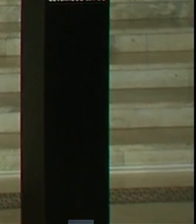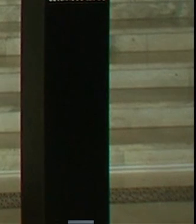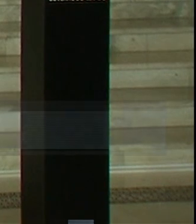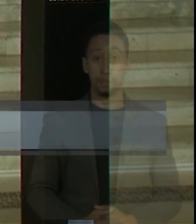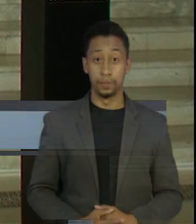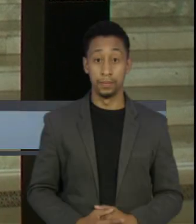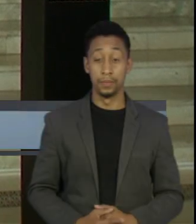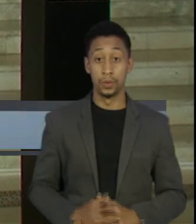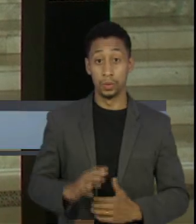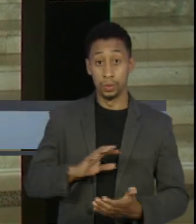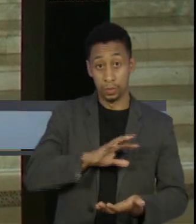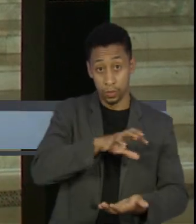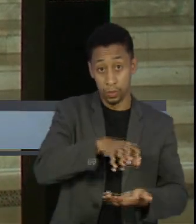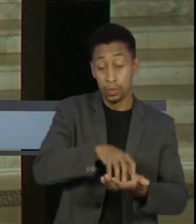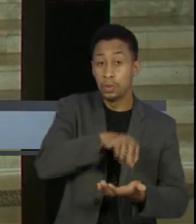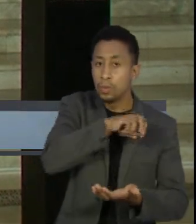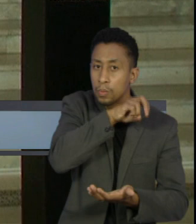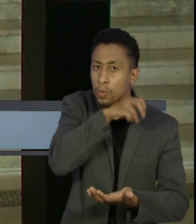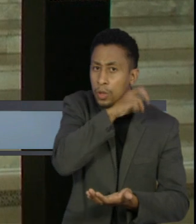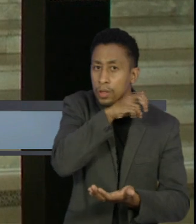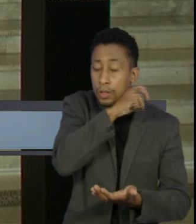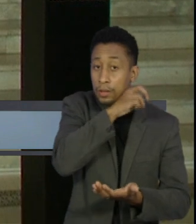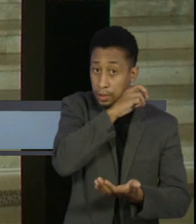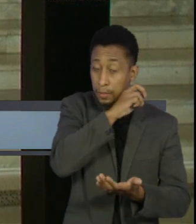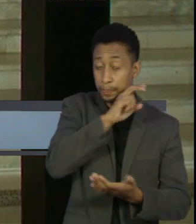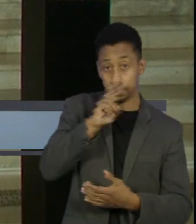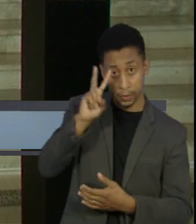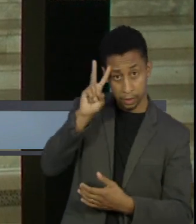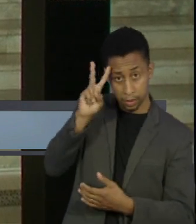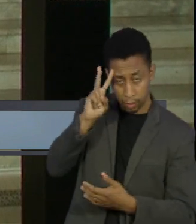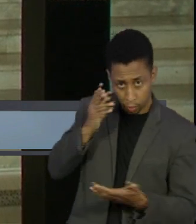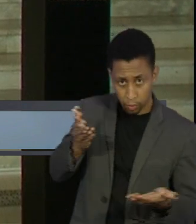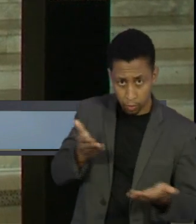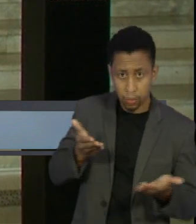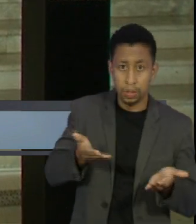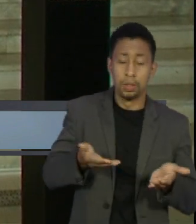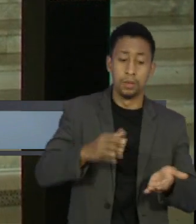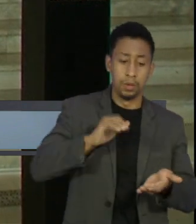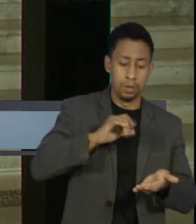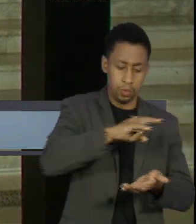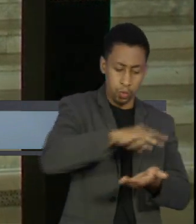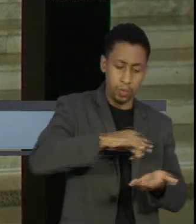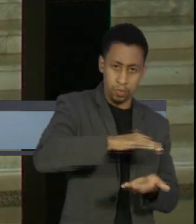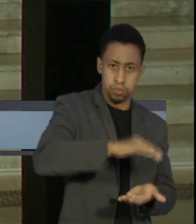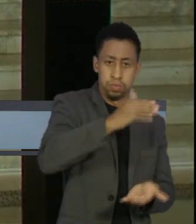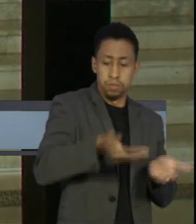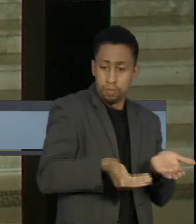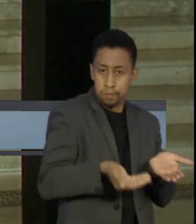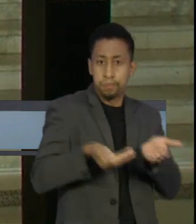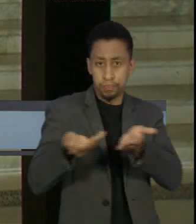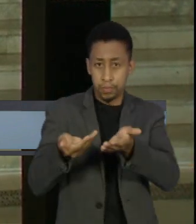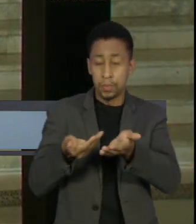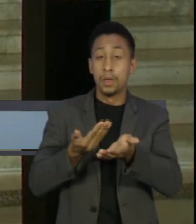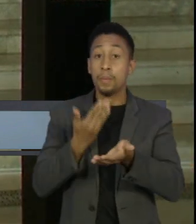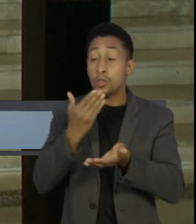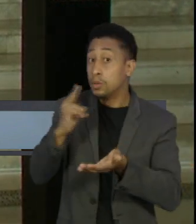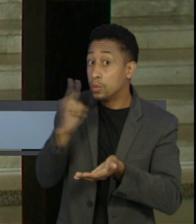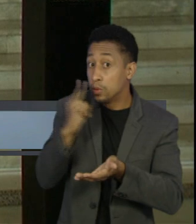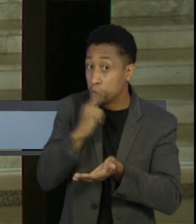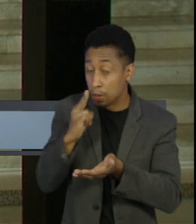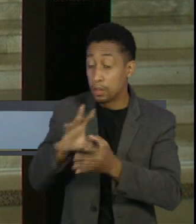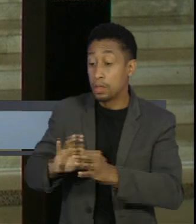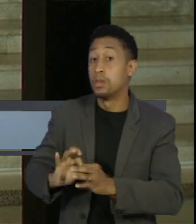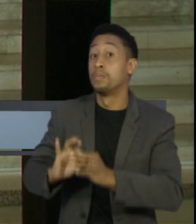O Instituto Butantan entrou nesta segunda-feira com o pedido de uso emergencial de mais 4 milhões de doses da